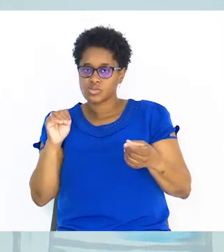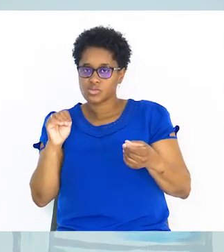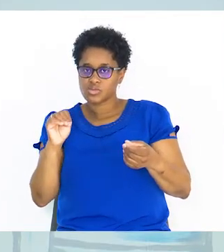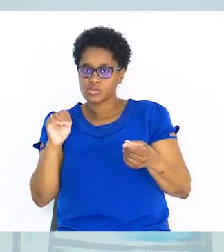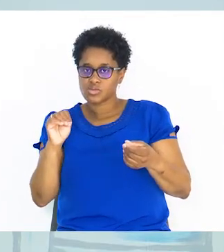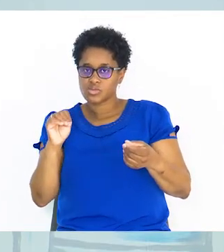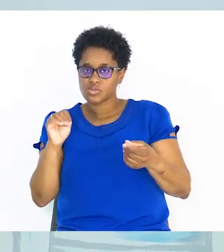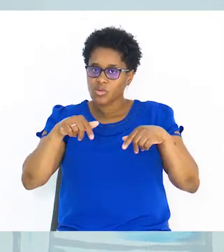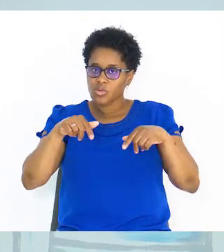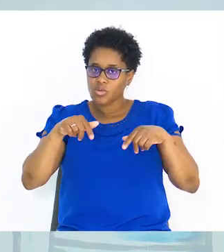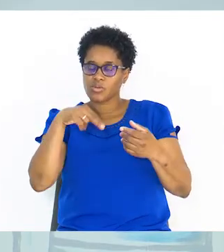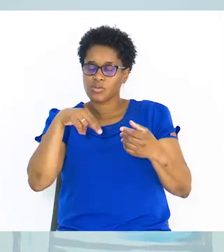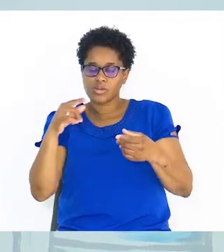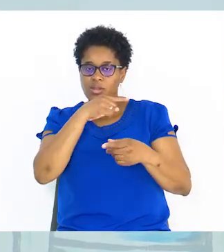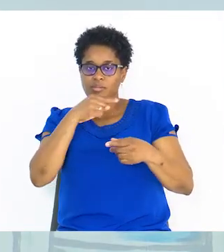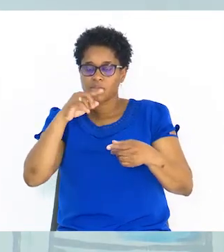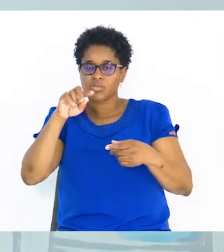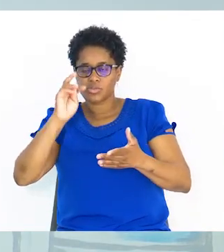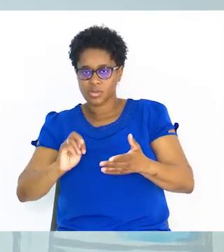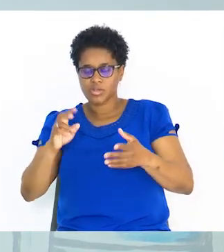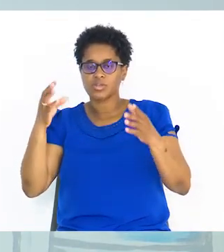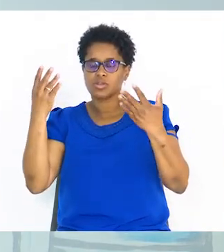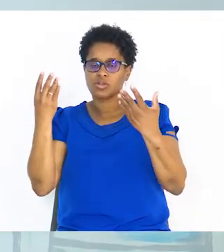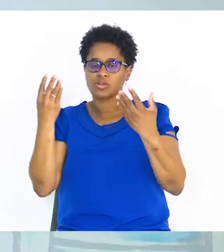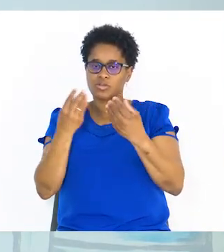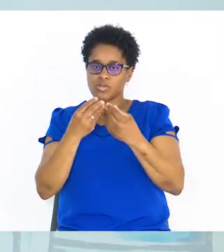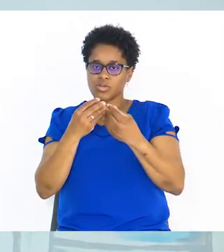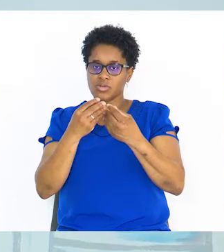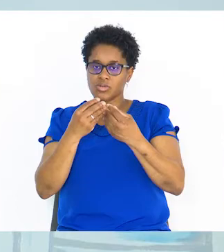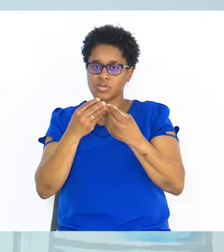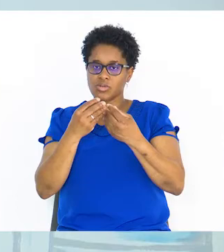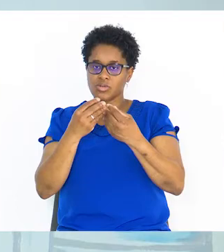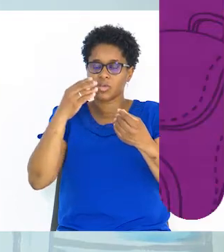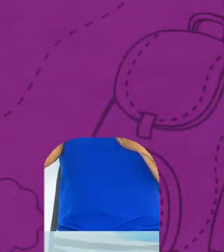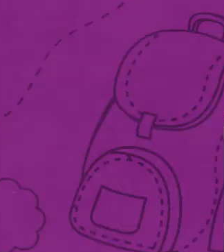de 1 sobre 2 até mais infinito. Entenderam?